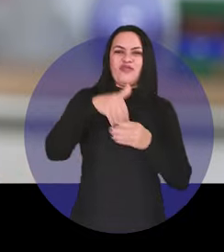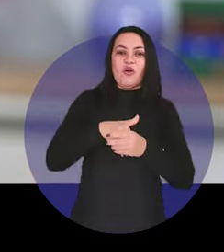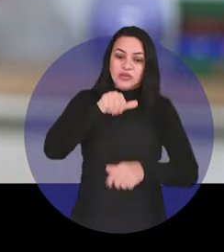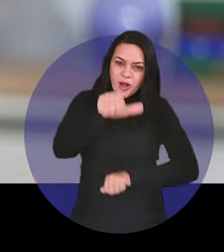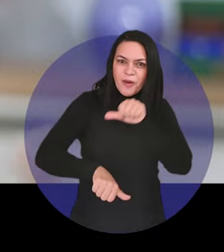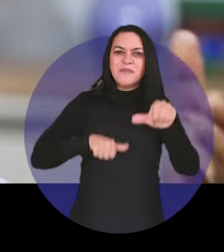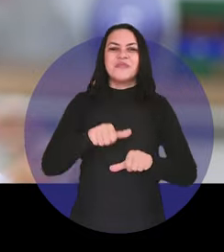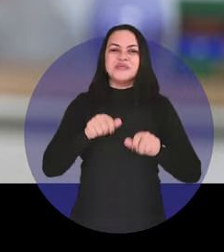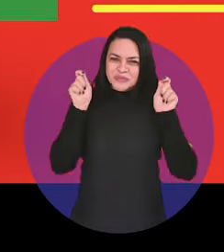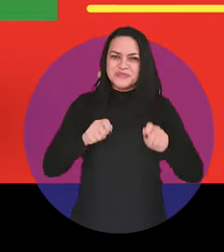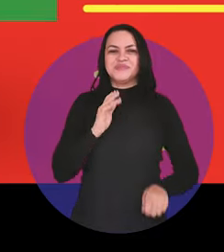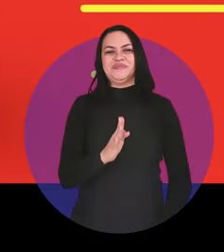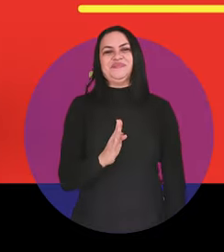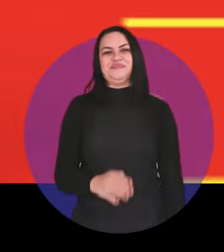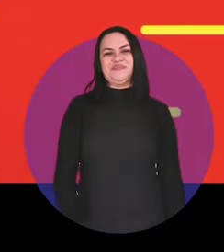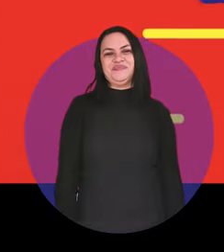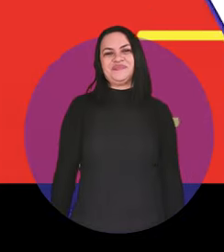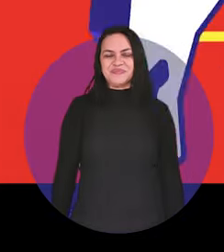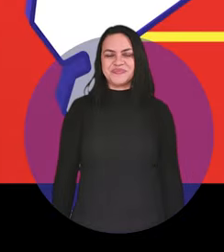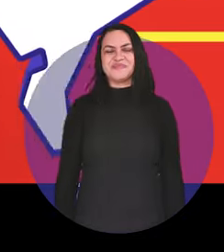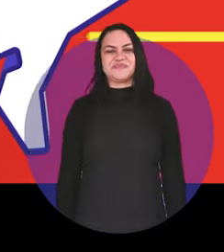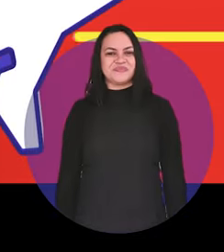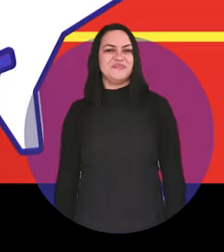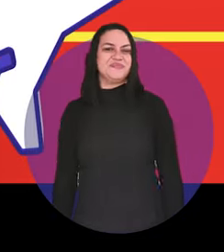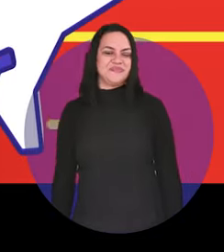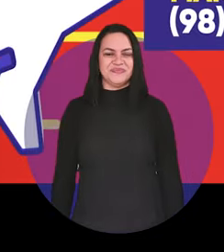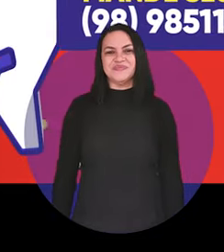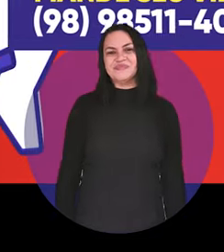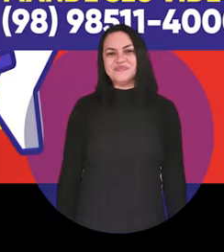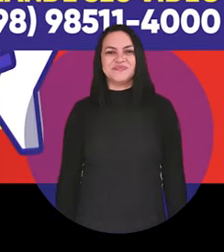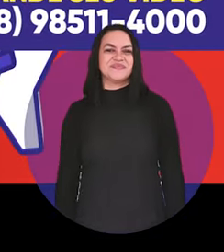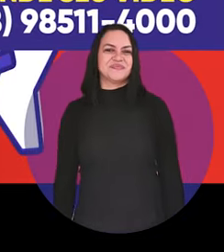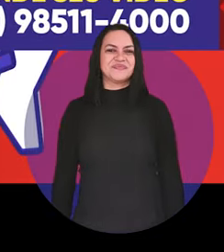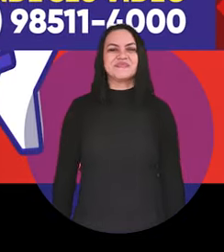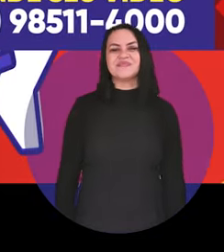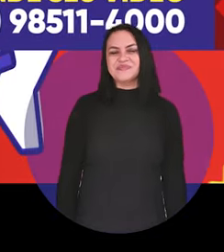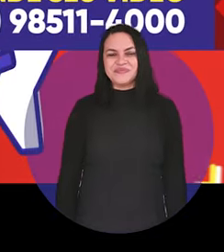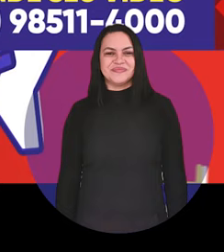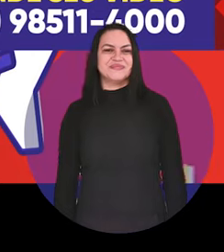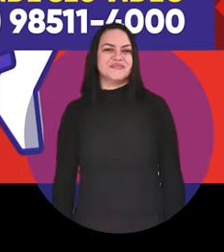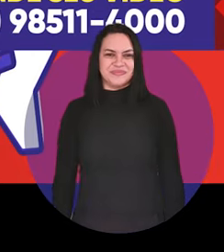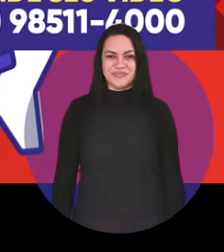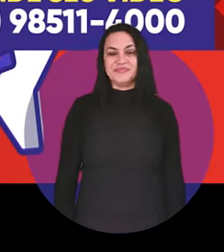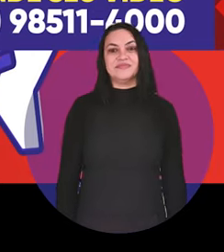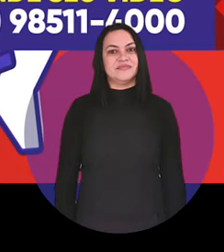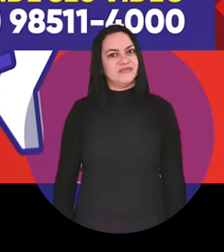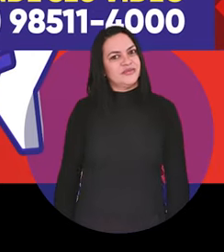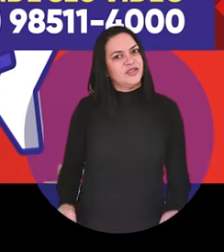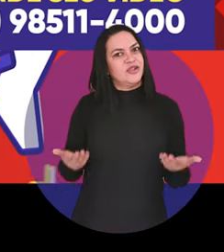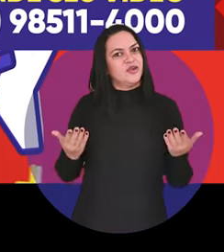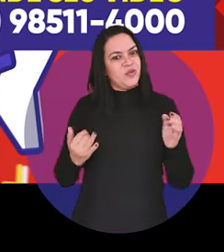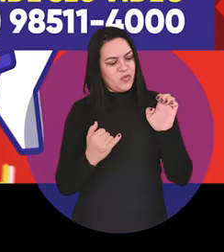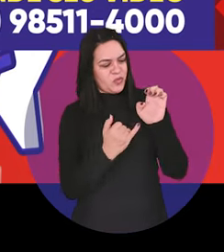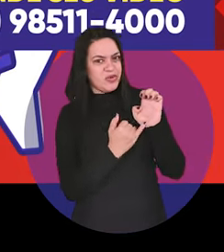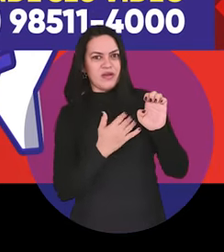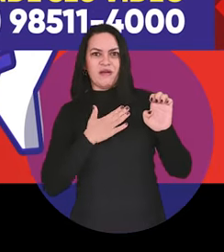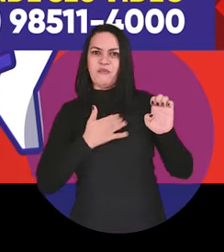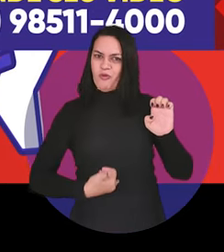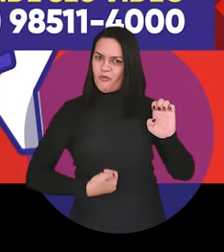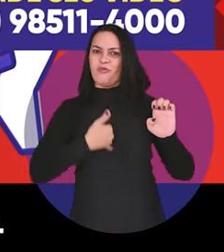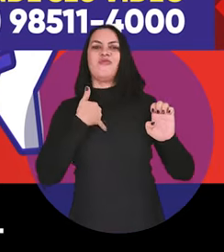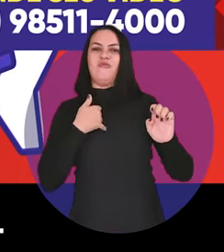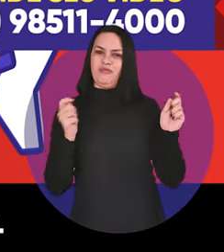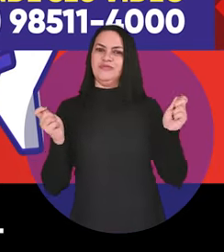A mudança tem de seguir. Eu fui autista ao outro povo e ele faz tratamento aqui no Sorri e no